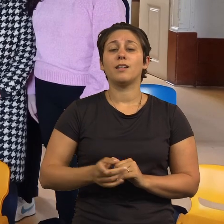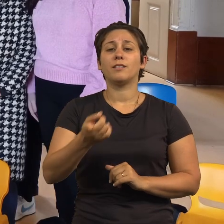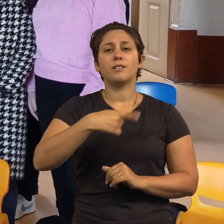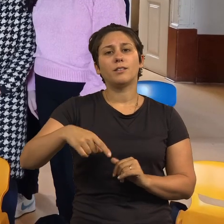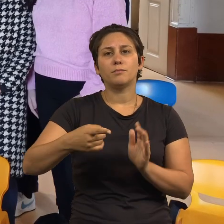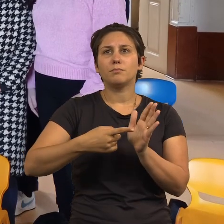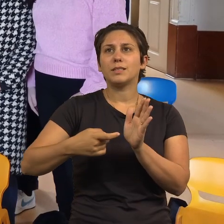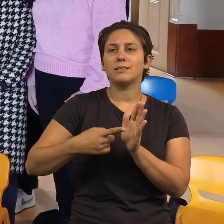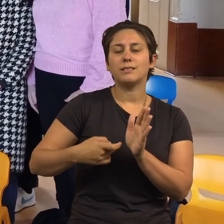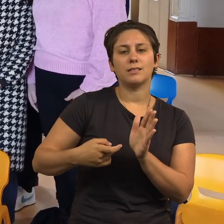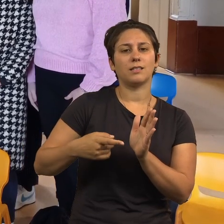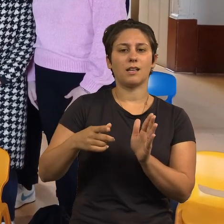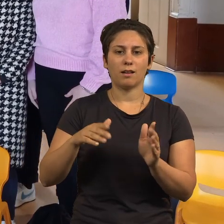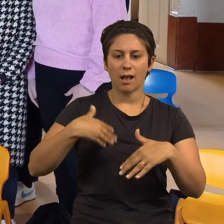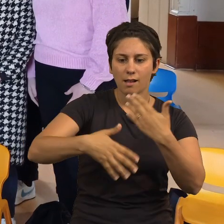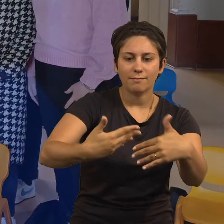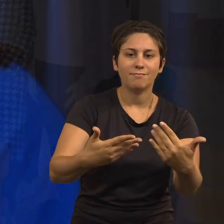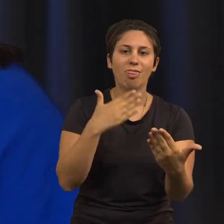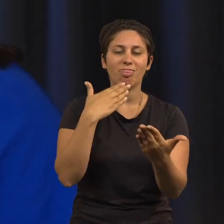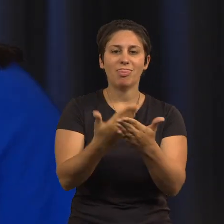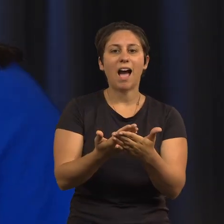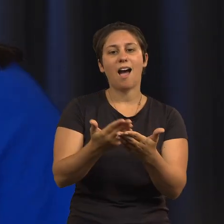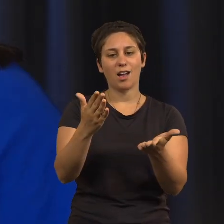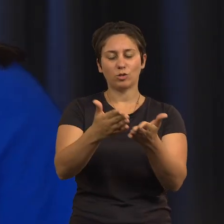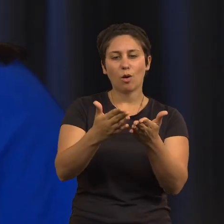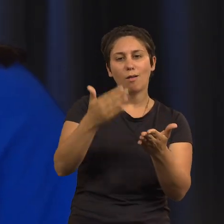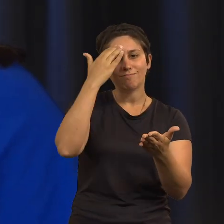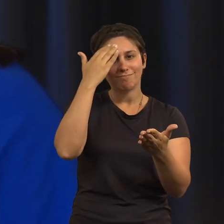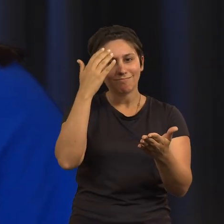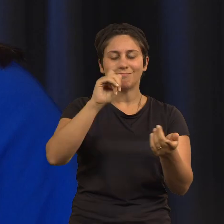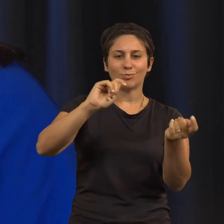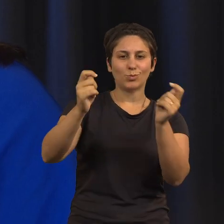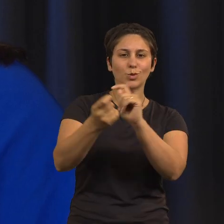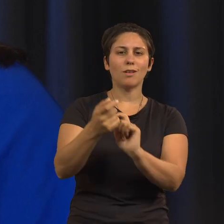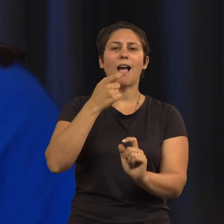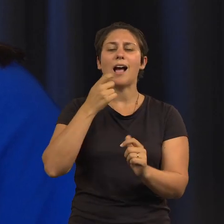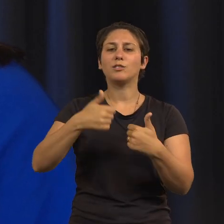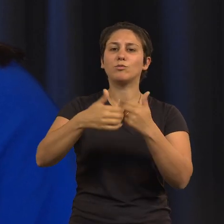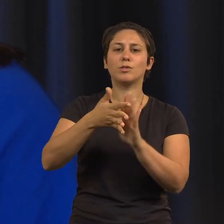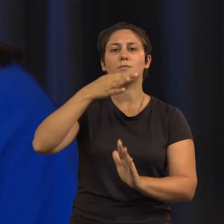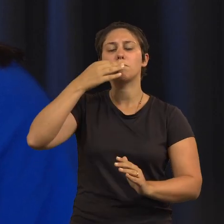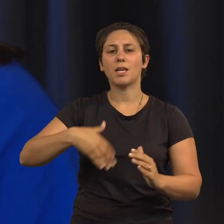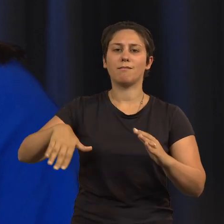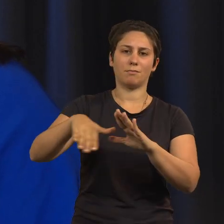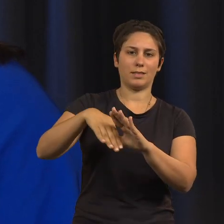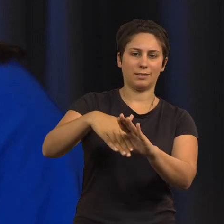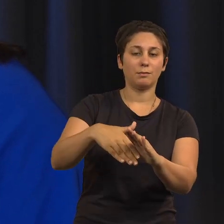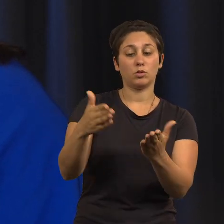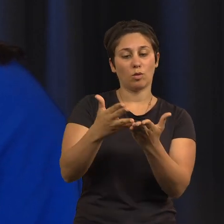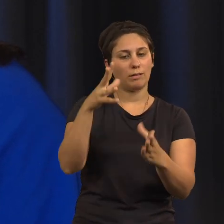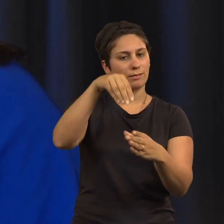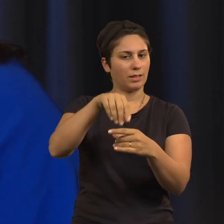fazer ação educativa, uma verdadeira ação, nós precisamos que todos coloquem a mão na massa para fazer acontecer nas escolas e nas escolas nós temos